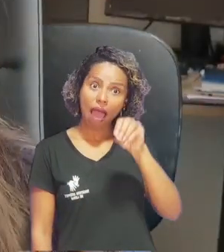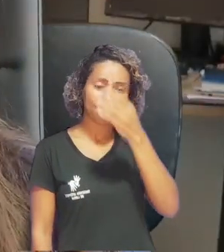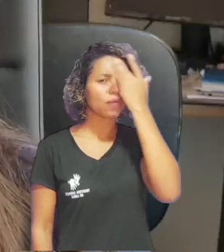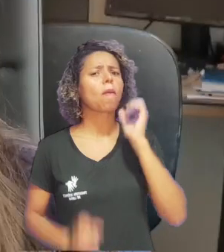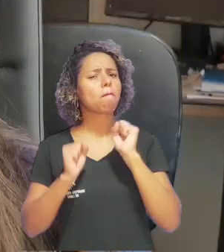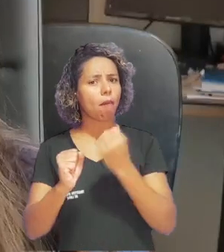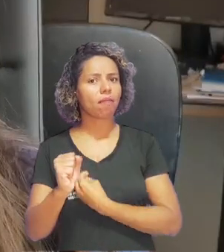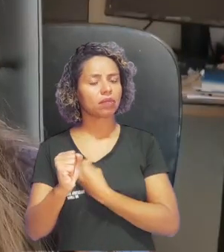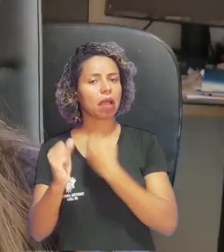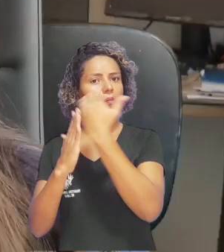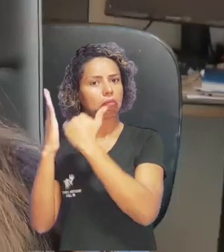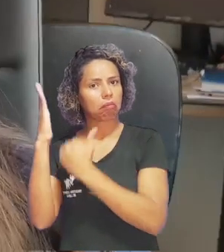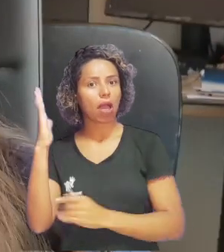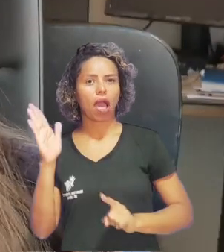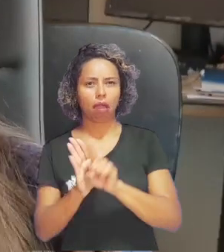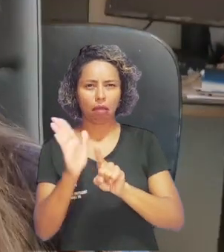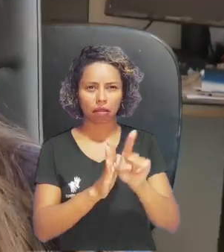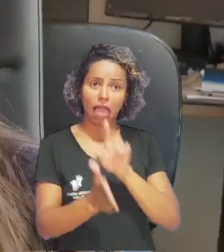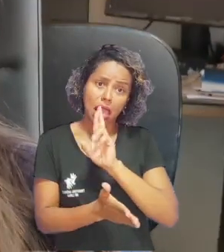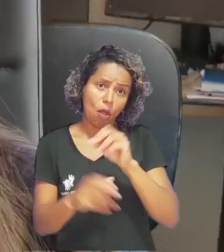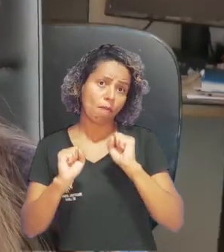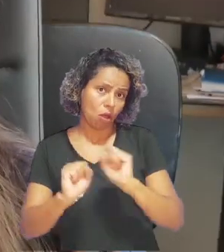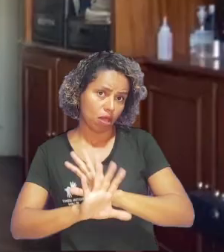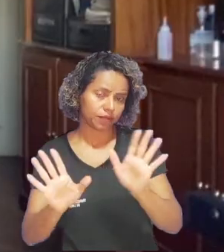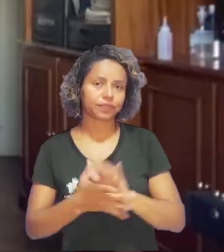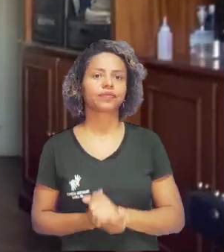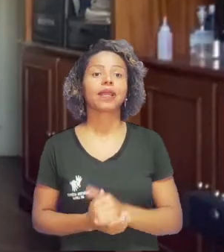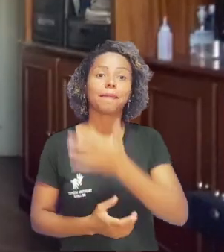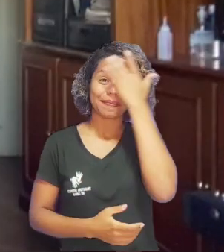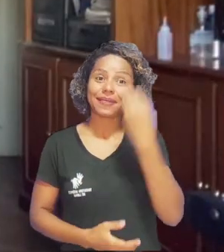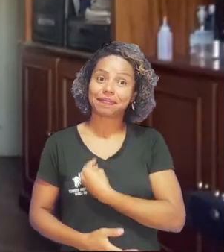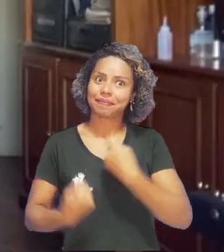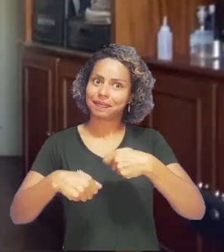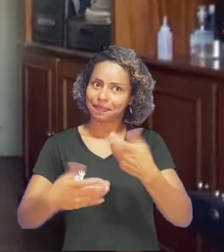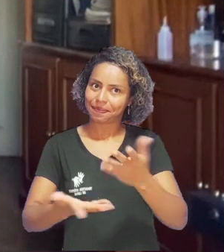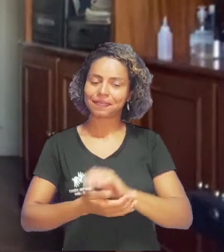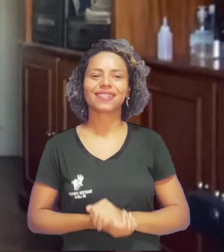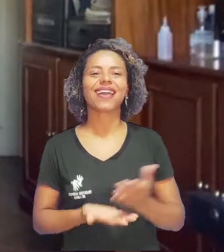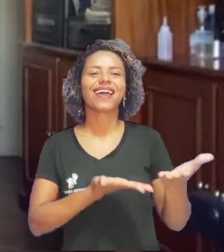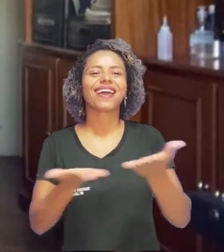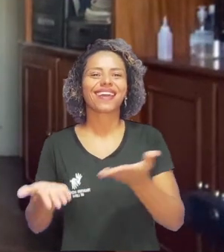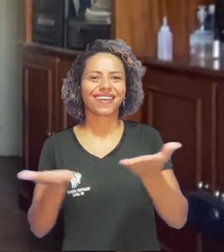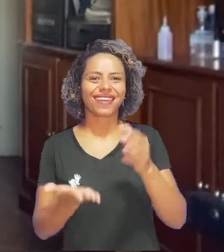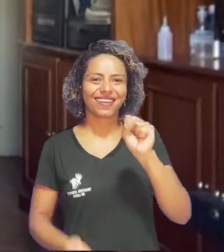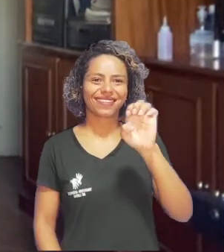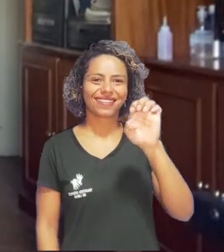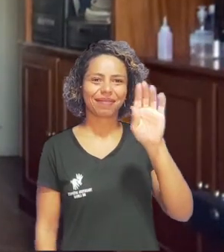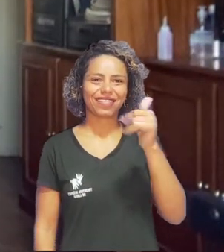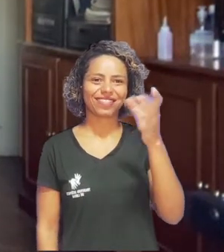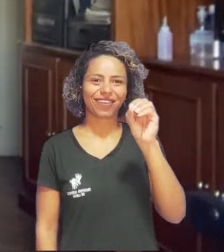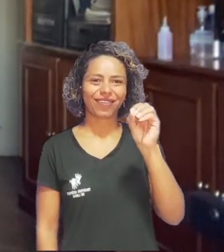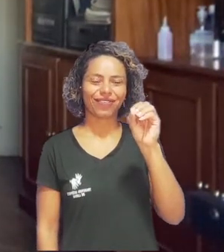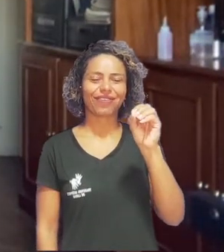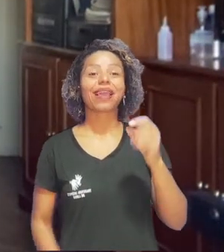E é muito importante para a universidade a participação de todos e todas. E agora eu chamo o jornalista Sebastião Júnior, que traz